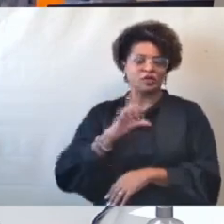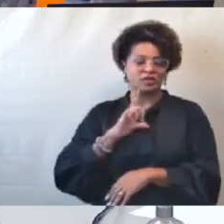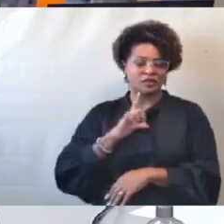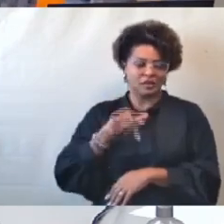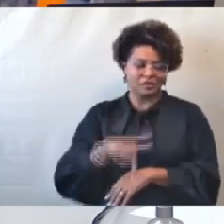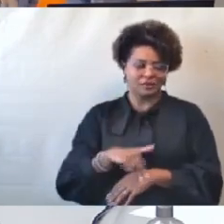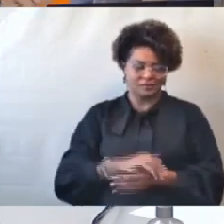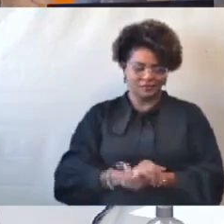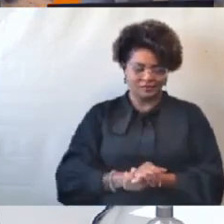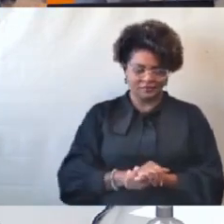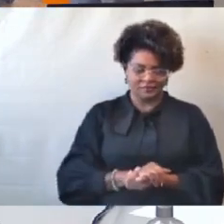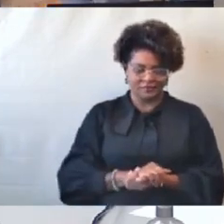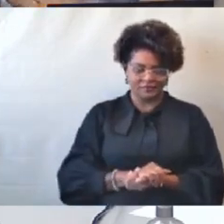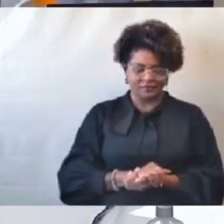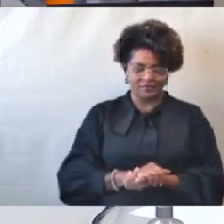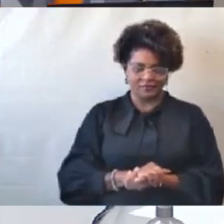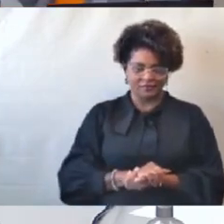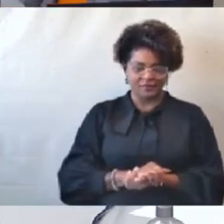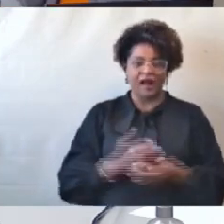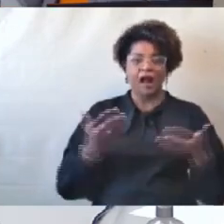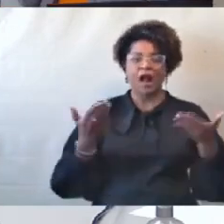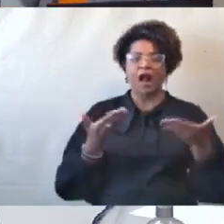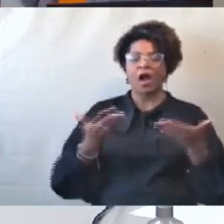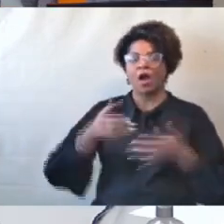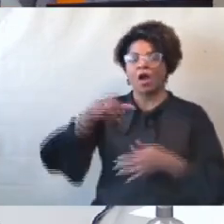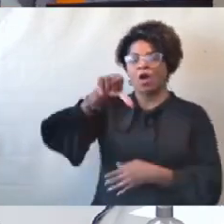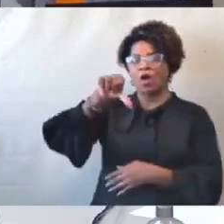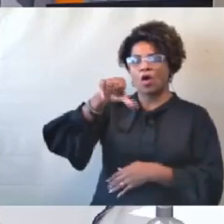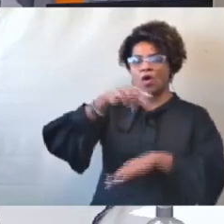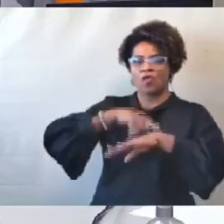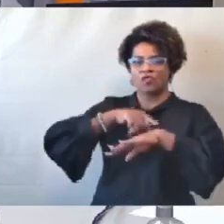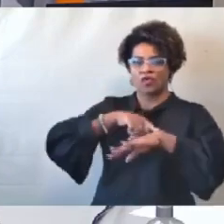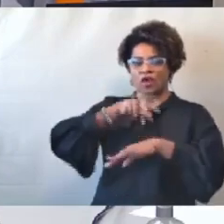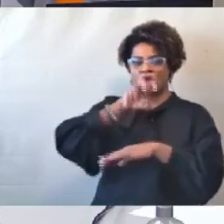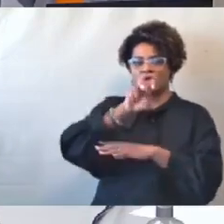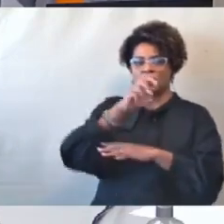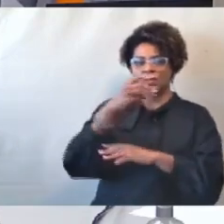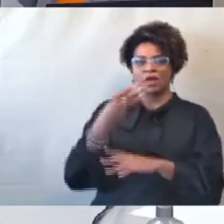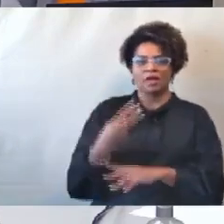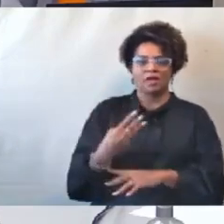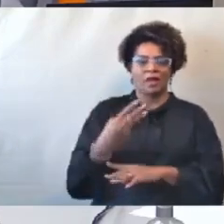As nove horas e cinquenta e três minutos.